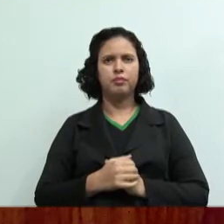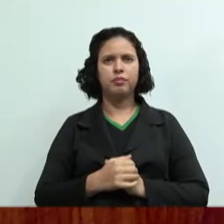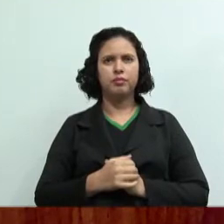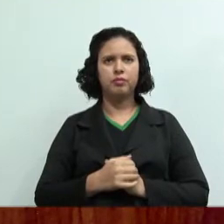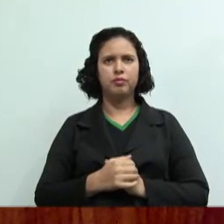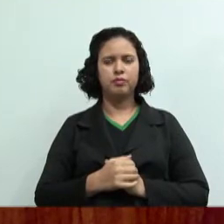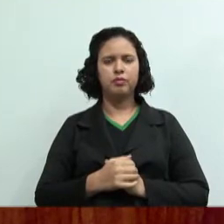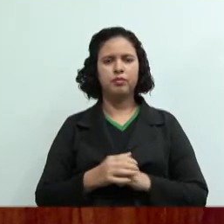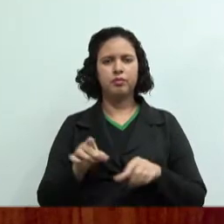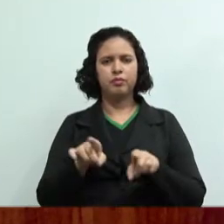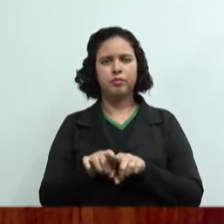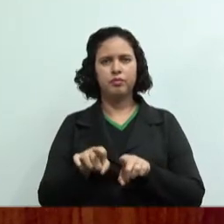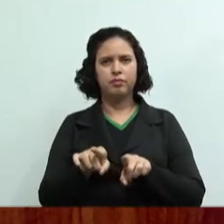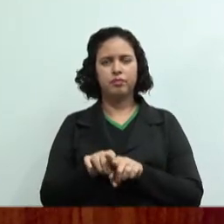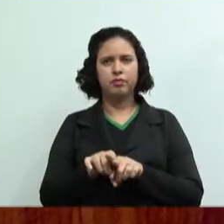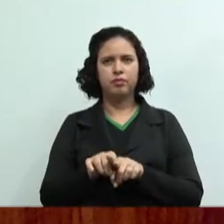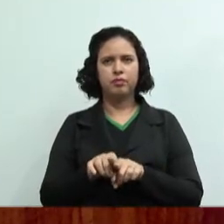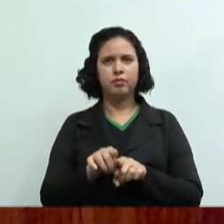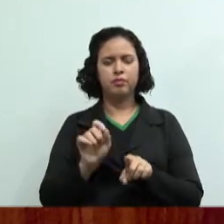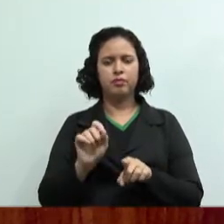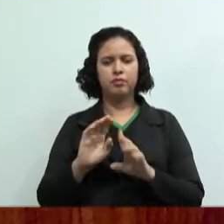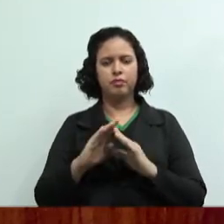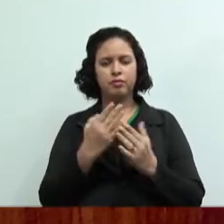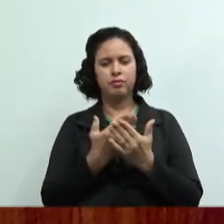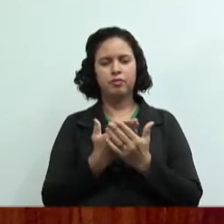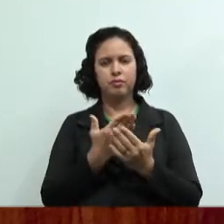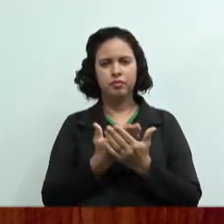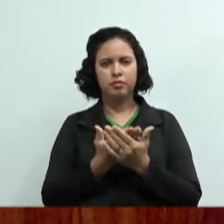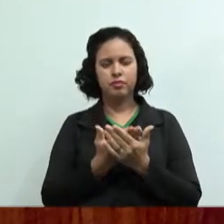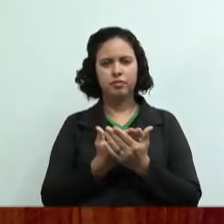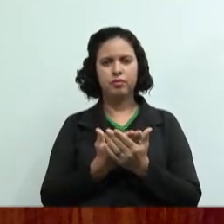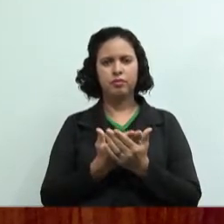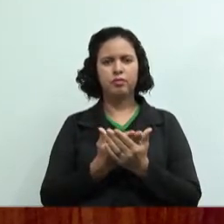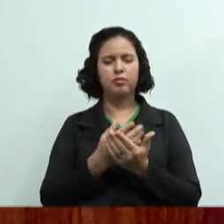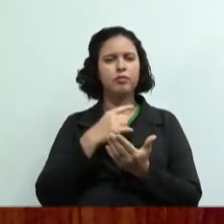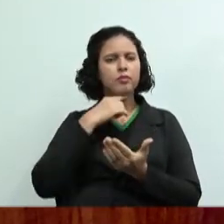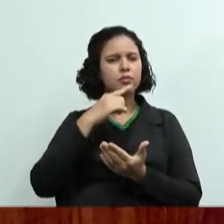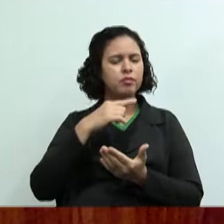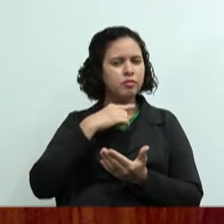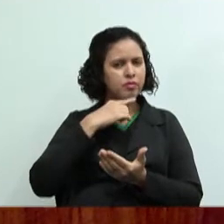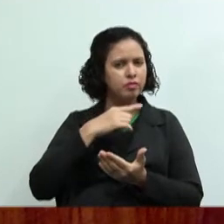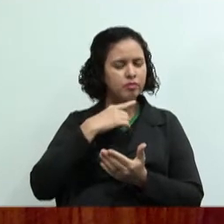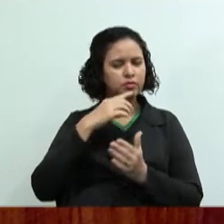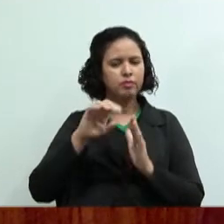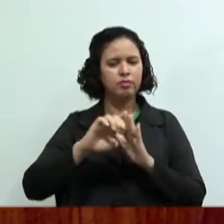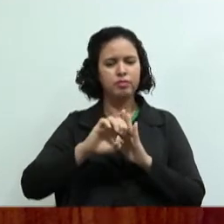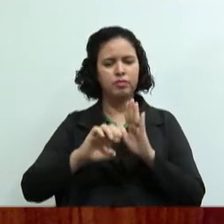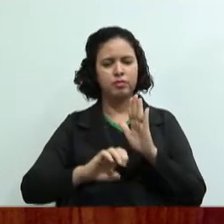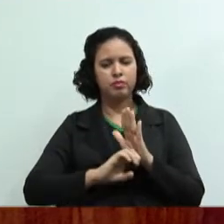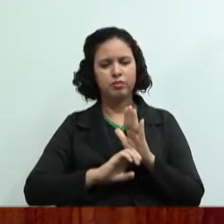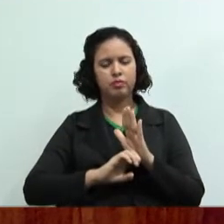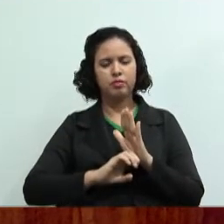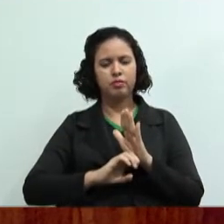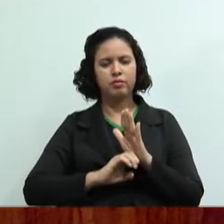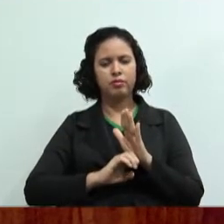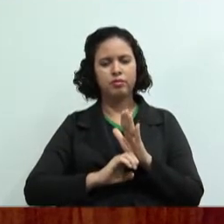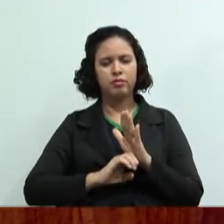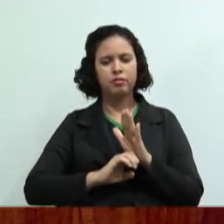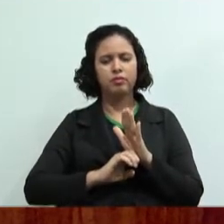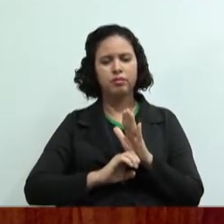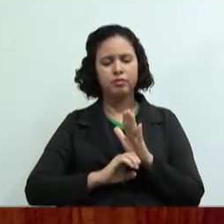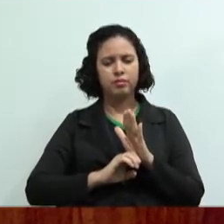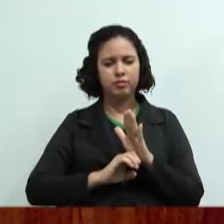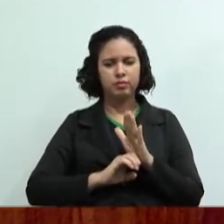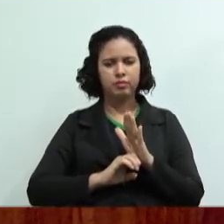A Silvia, ela só não disse de qual escola ela é, mas ela falou assim que não recebeu o material dos estatutos. Que ela disse que você